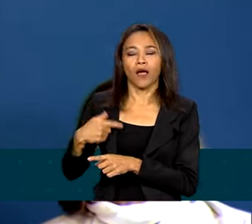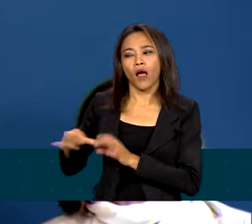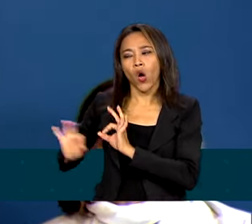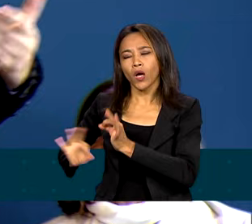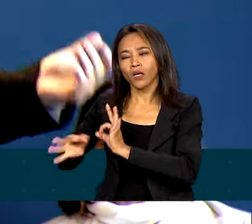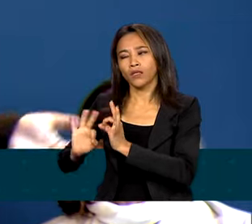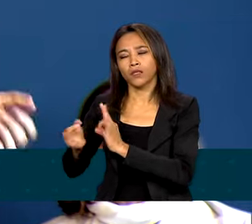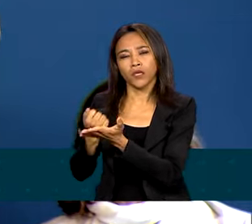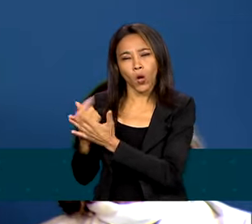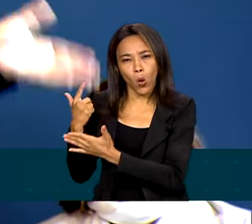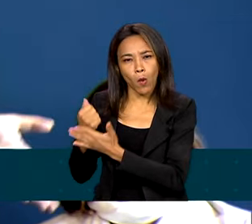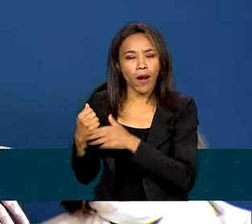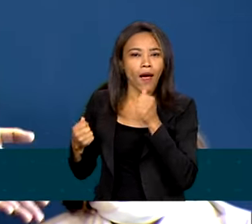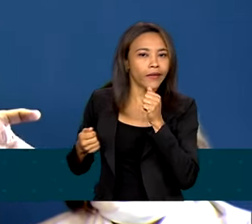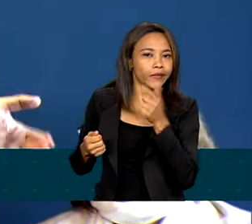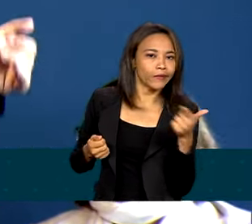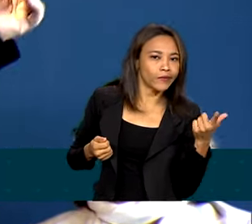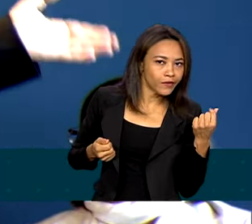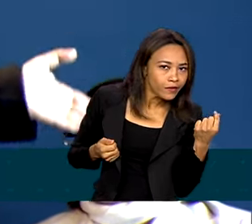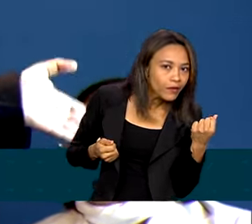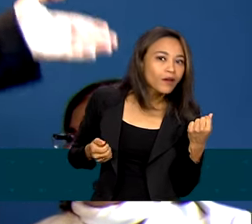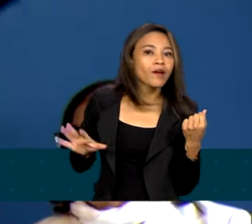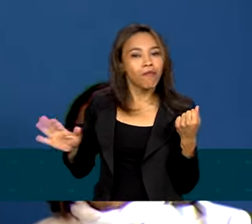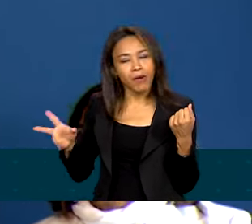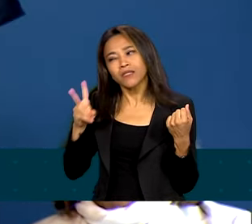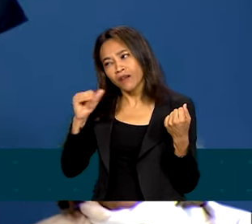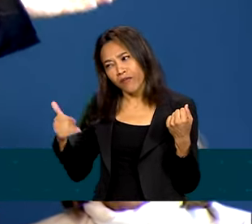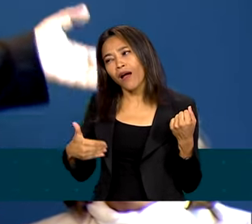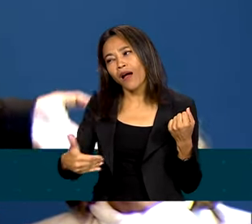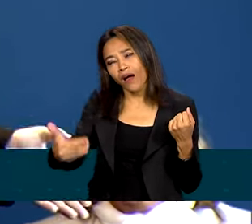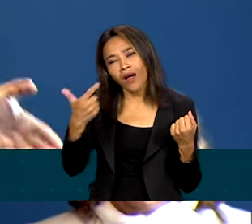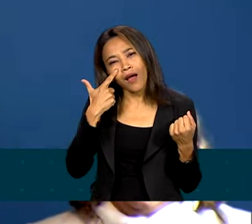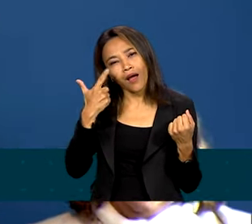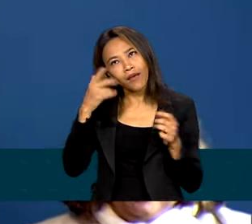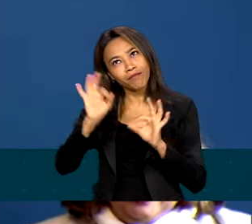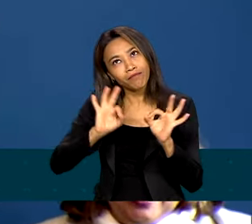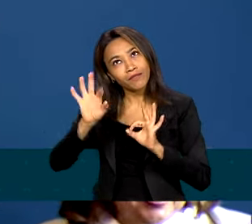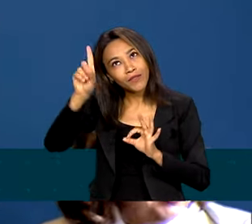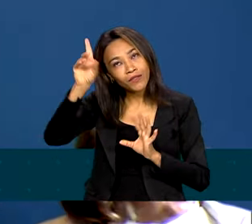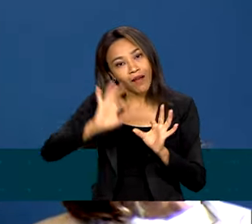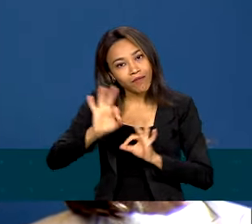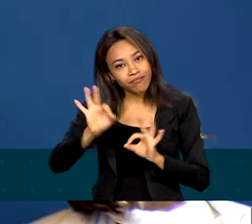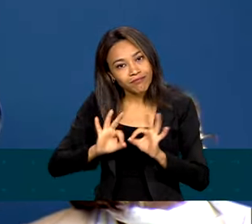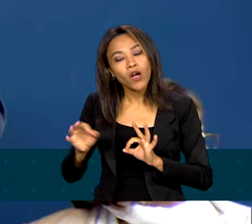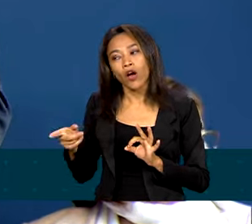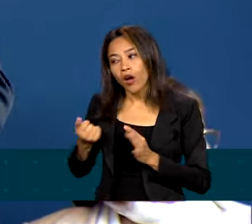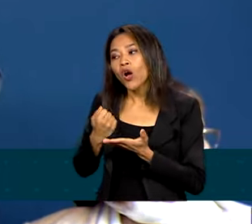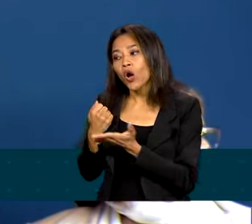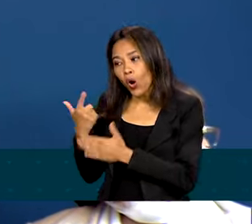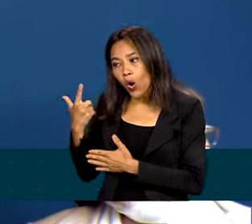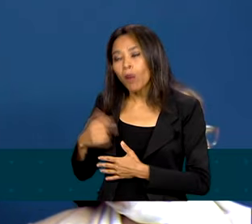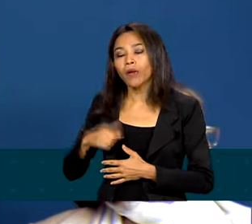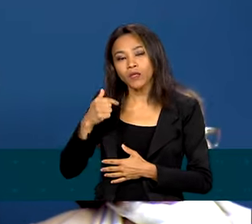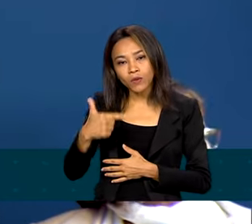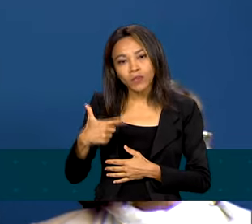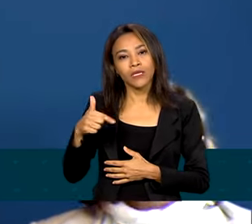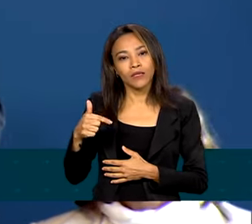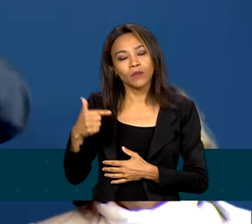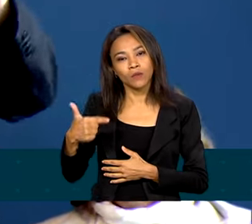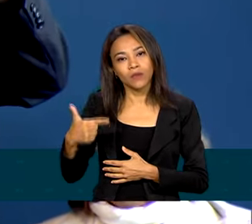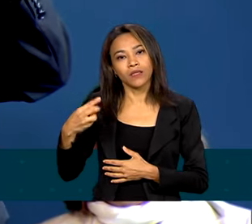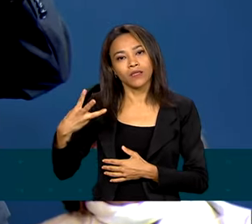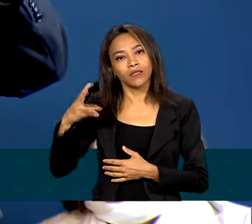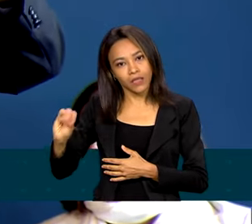Ele não tem o dinheiro ainda, mas ele vai comprar. Deus proverá, como eu sempre digo. Compre lá 230. Então, nesse ano,